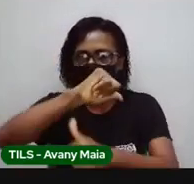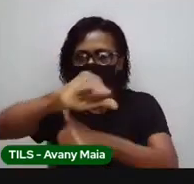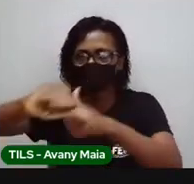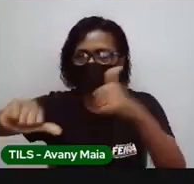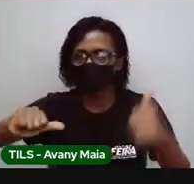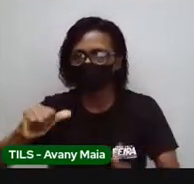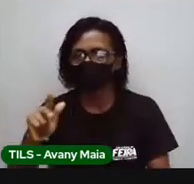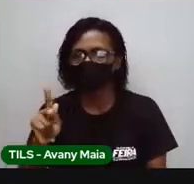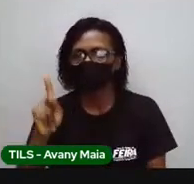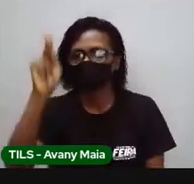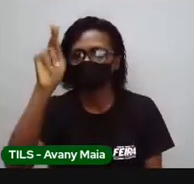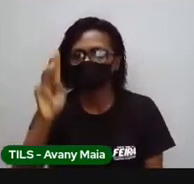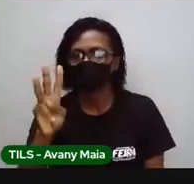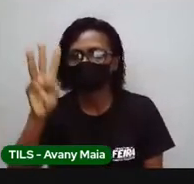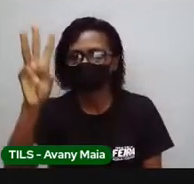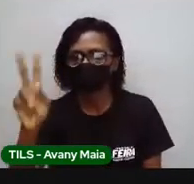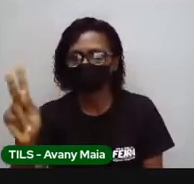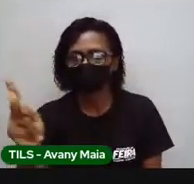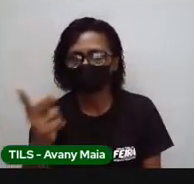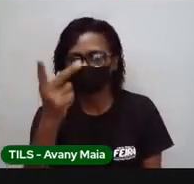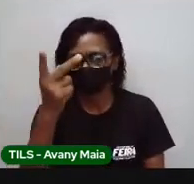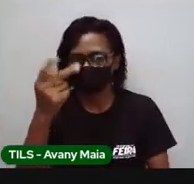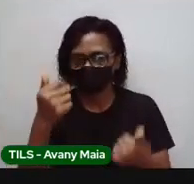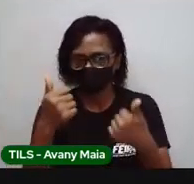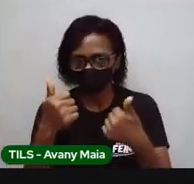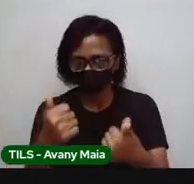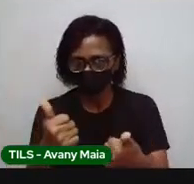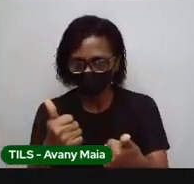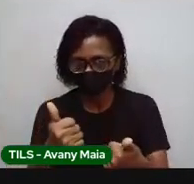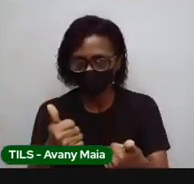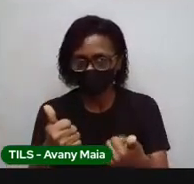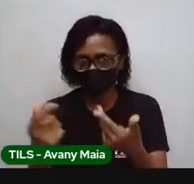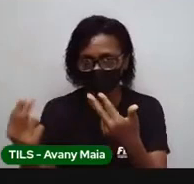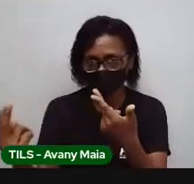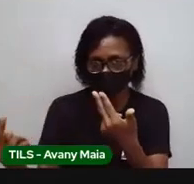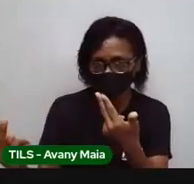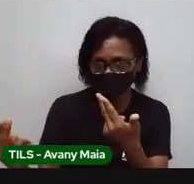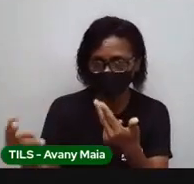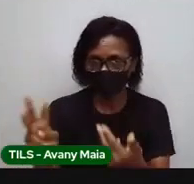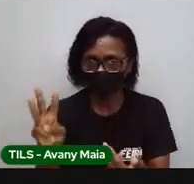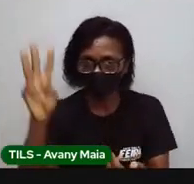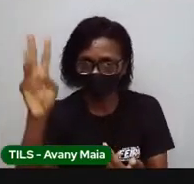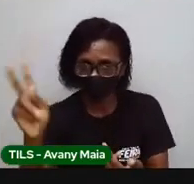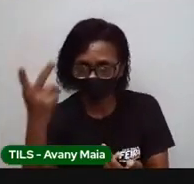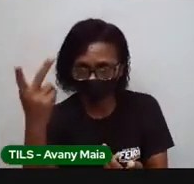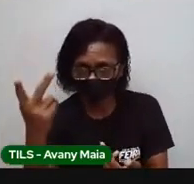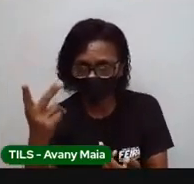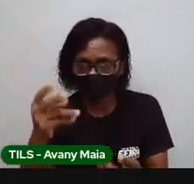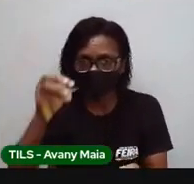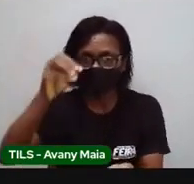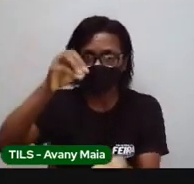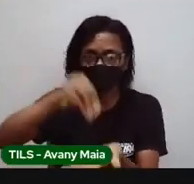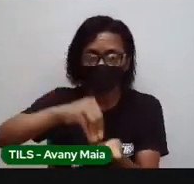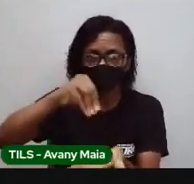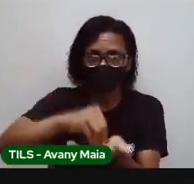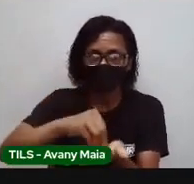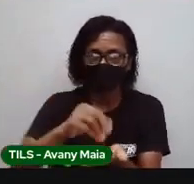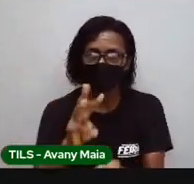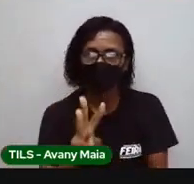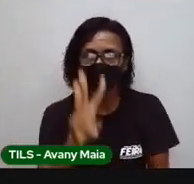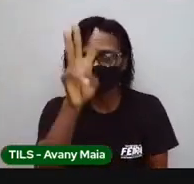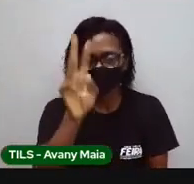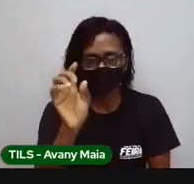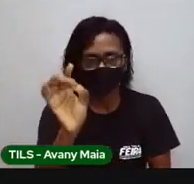consumo de energia e de mudar de watts, hora, para quilowatts, hora. Vamos organizar as ideias,